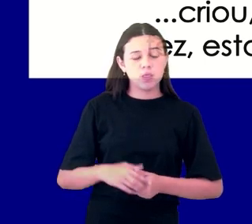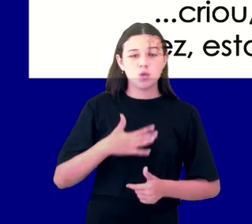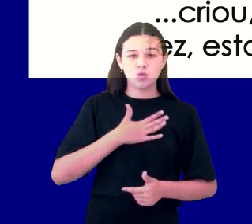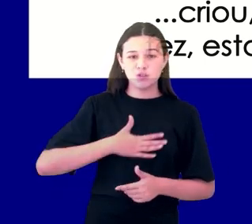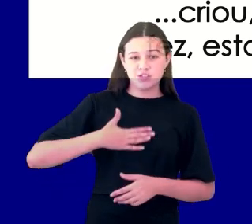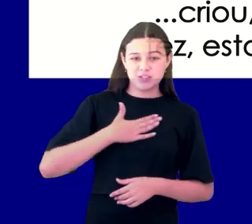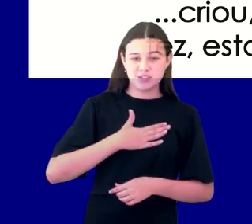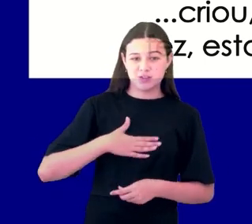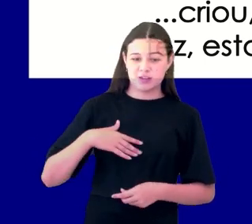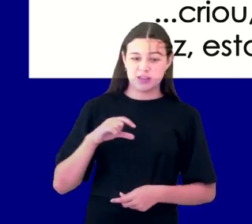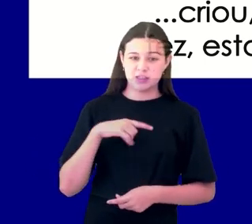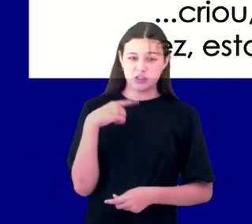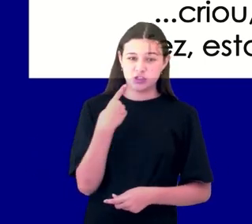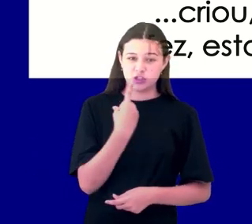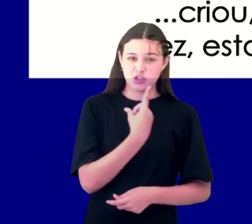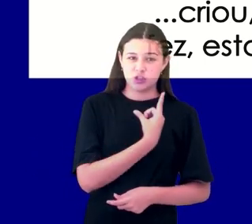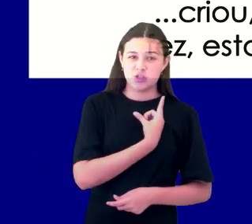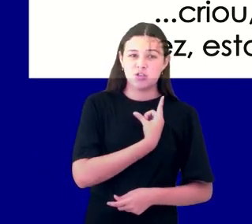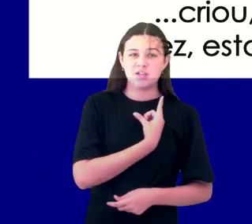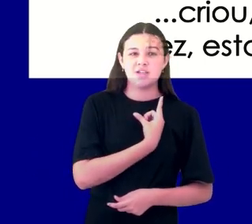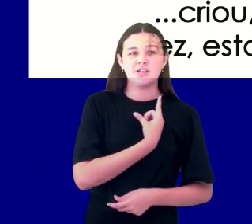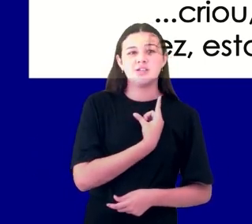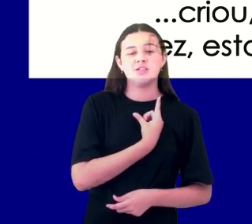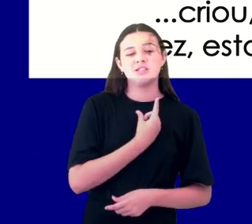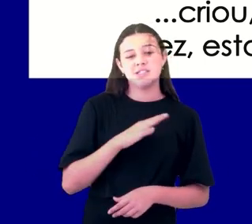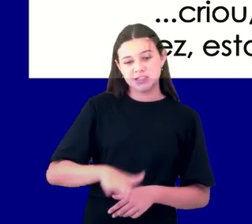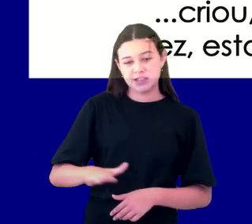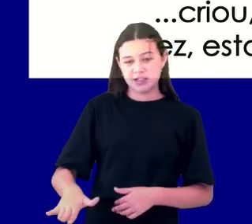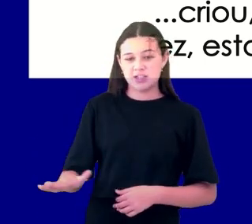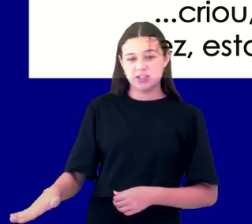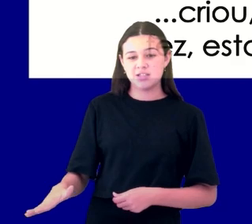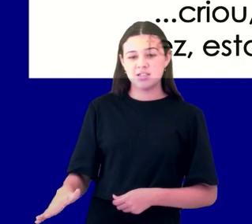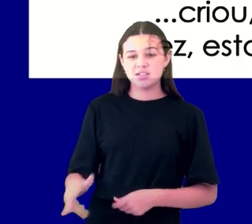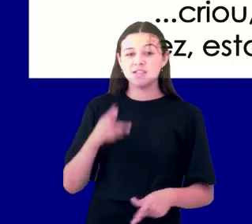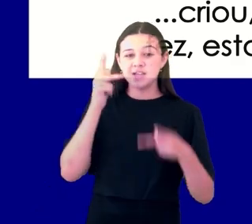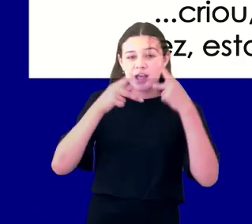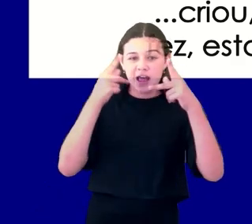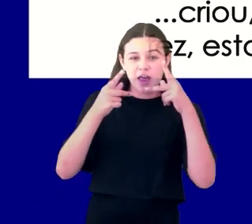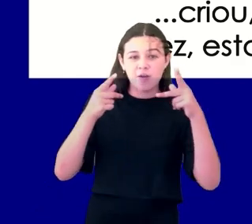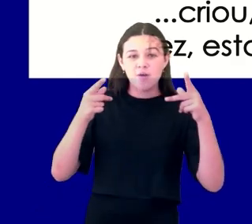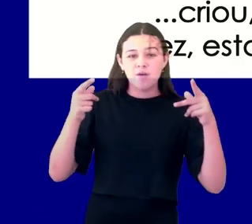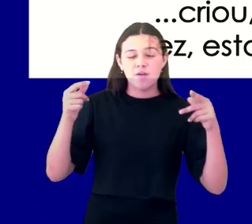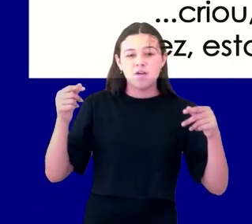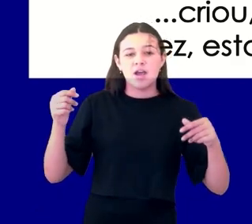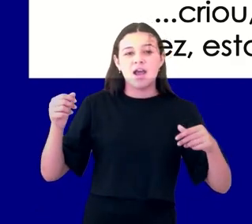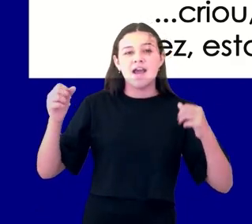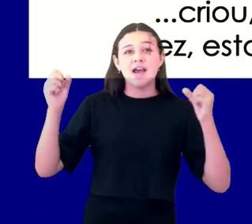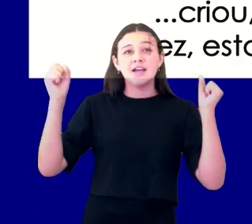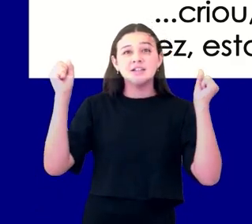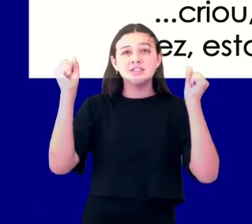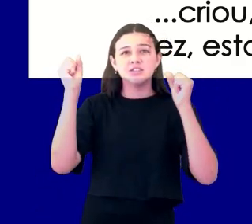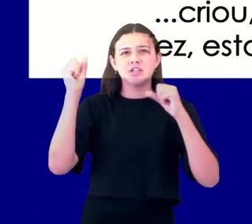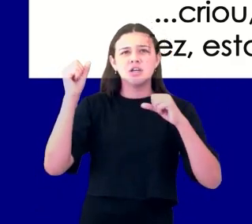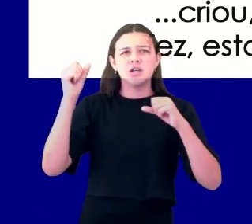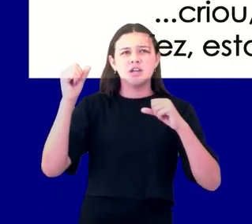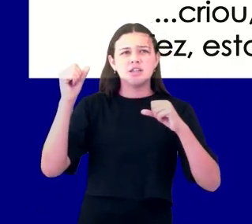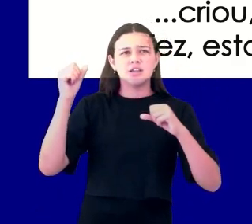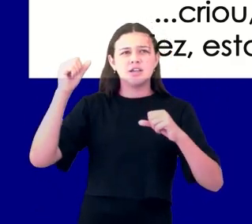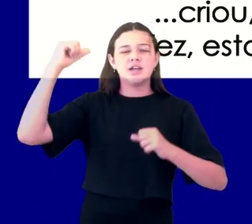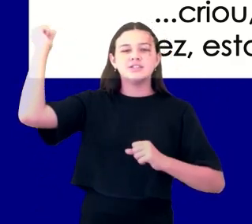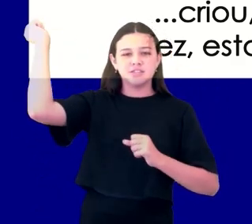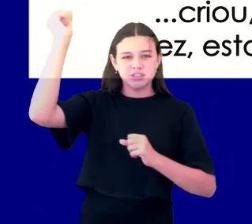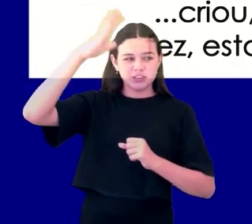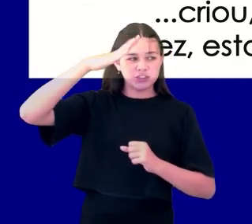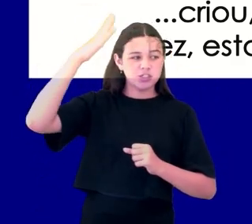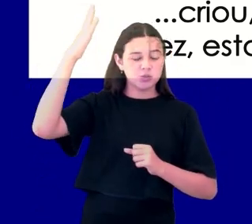para que eles nunca se esqueçam que Deus é capaz de realizar maravilhas somente com a sua palavra, com uma ordem dada dos